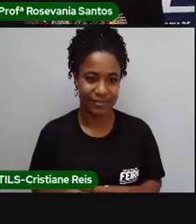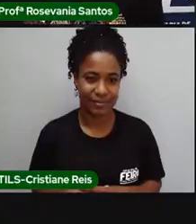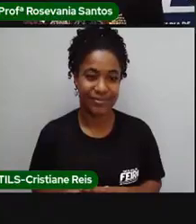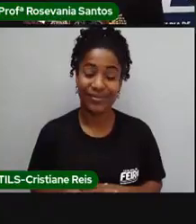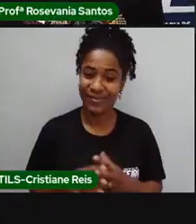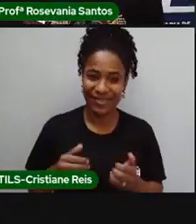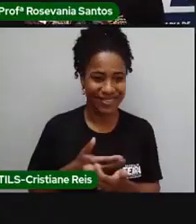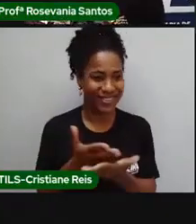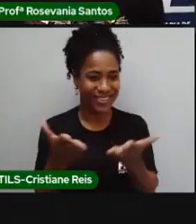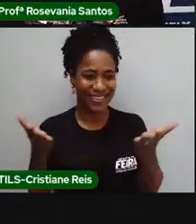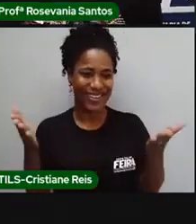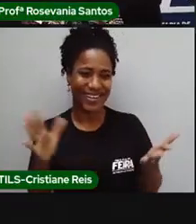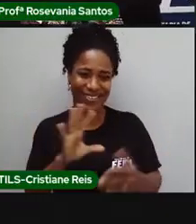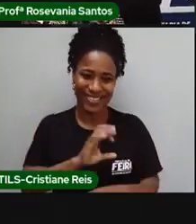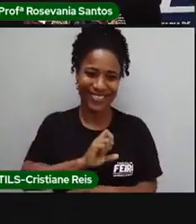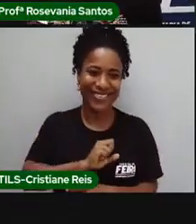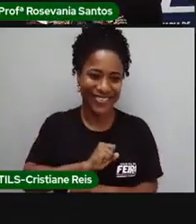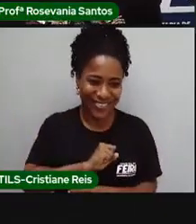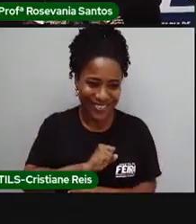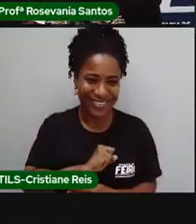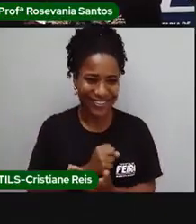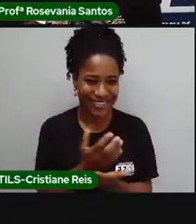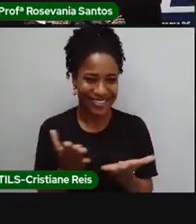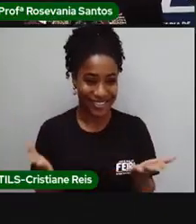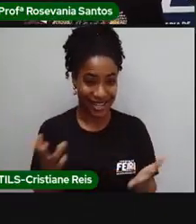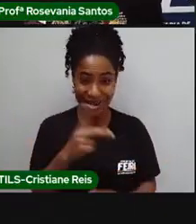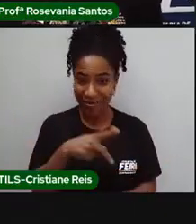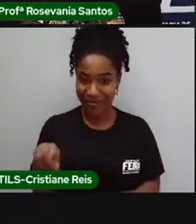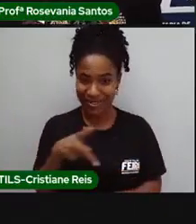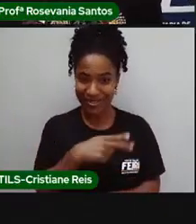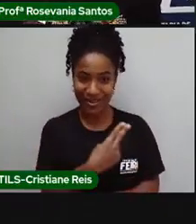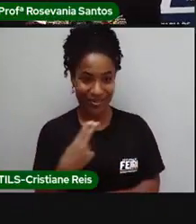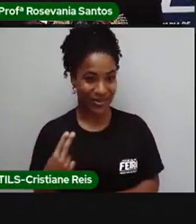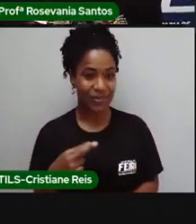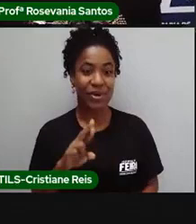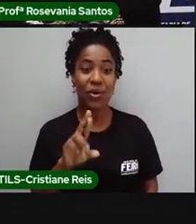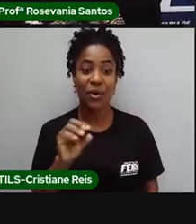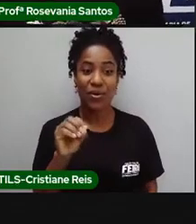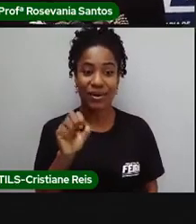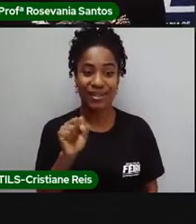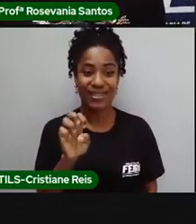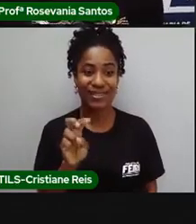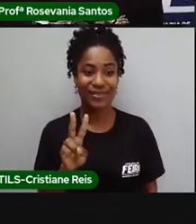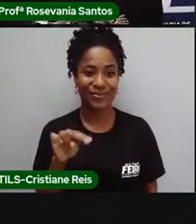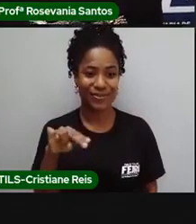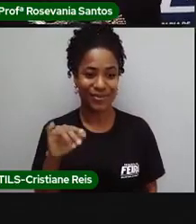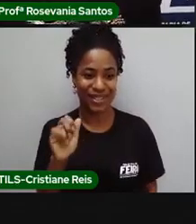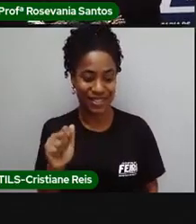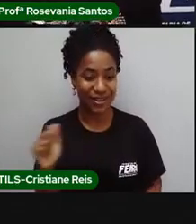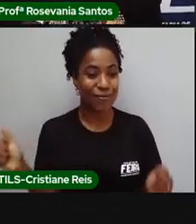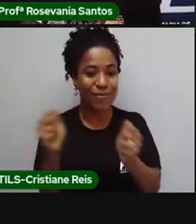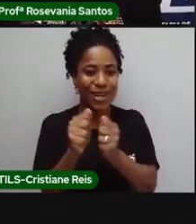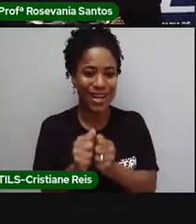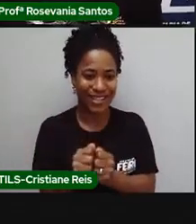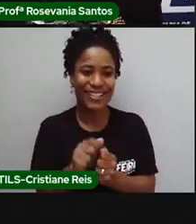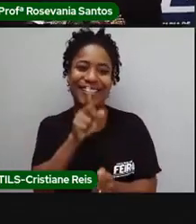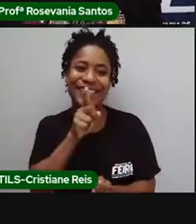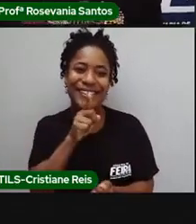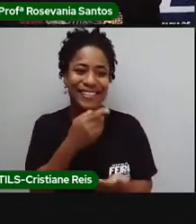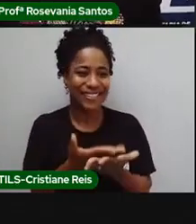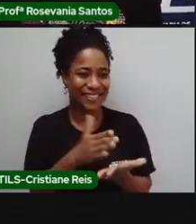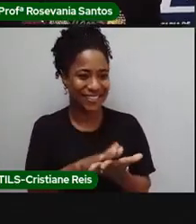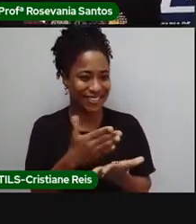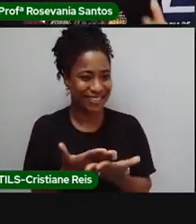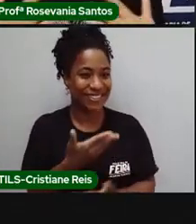Olá, meus amores! Aqui é a professora Rosa Evânia e hoje estamos acompanhadas da nossa intérprete Cristina.